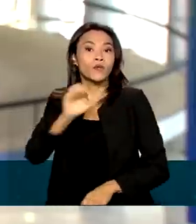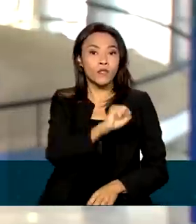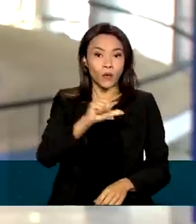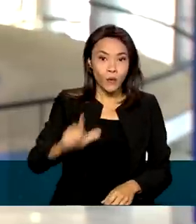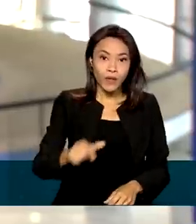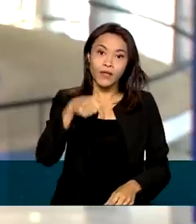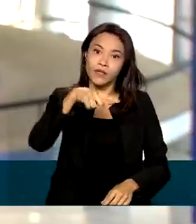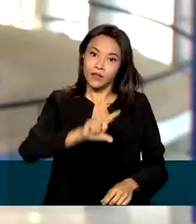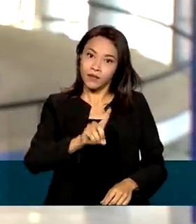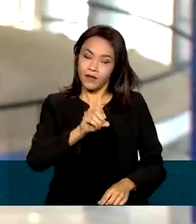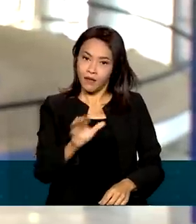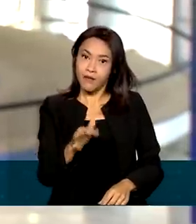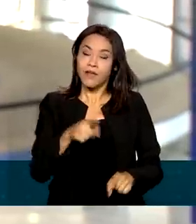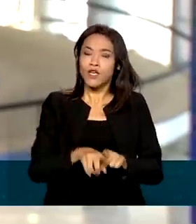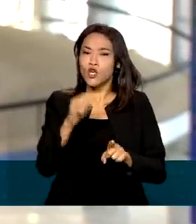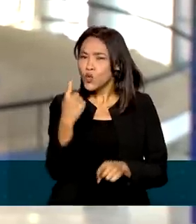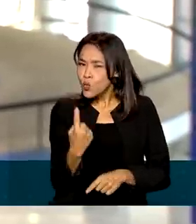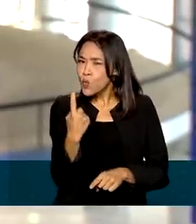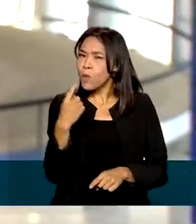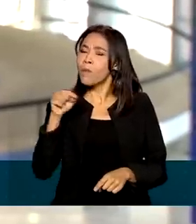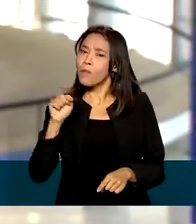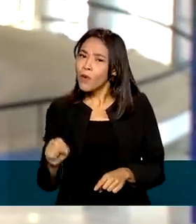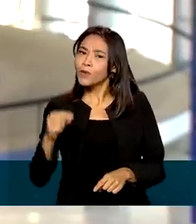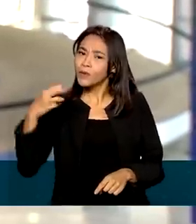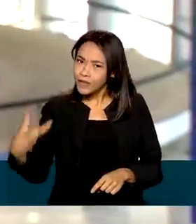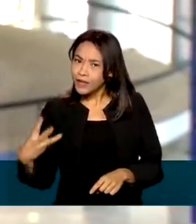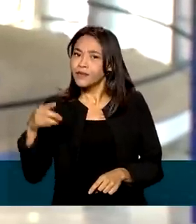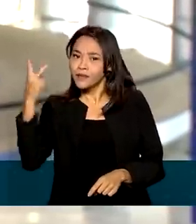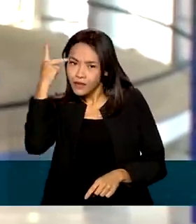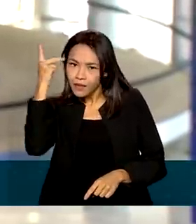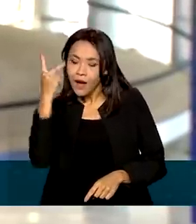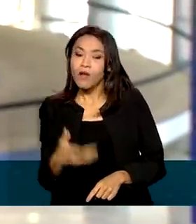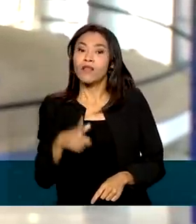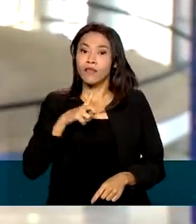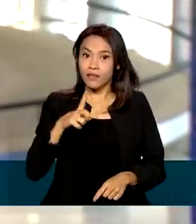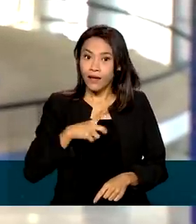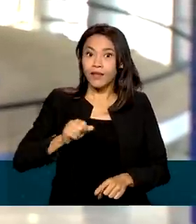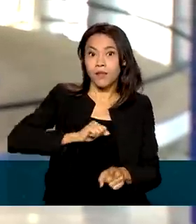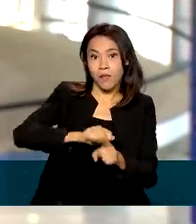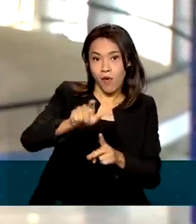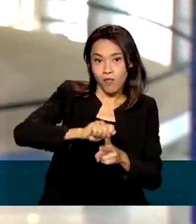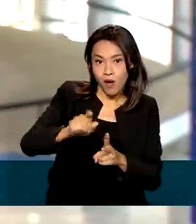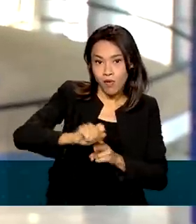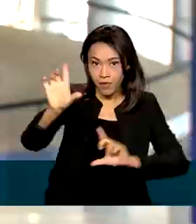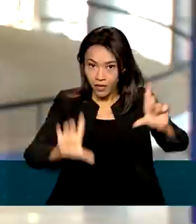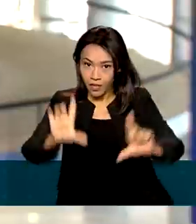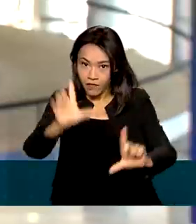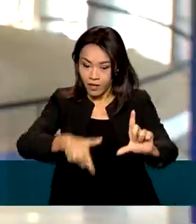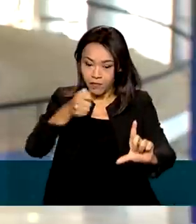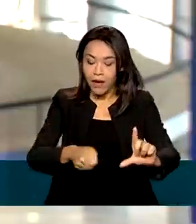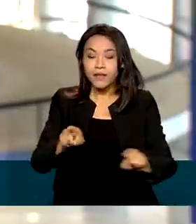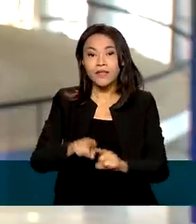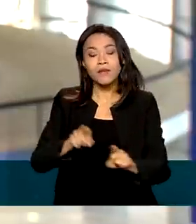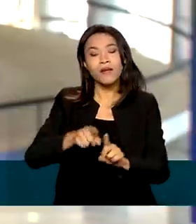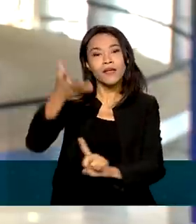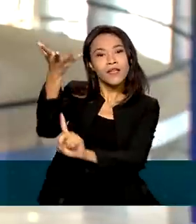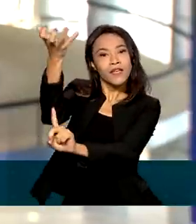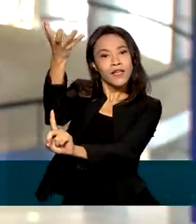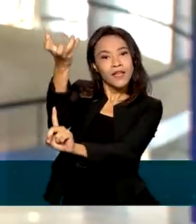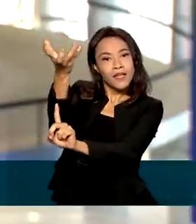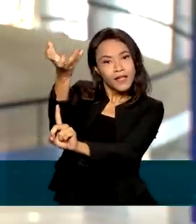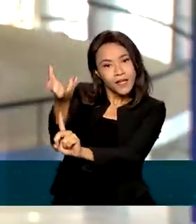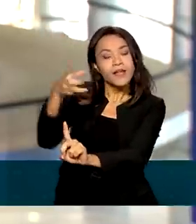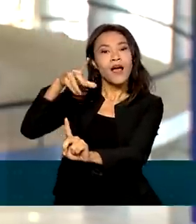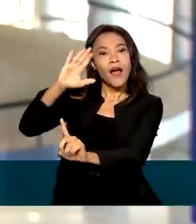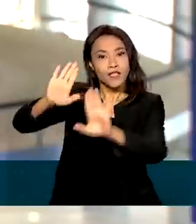.3 em São Paulo. Também ficará disponível nos pacotes de TV por assinatura e por satélite para as escolas que têm,